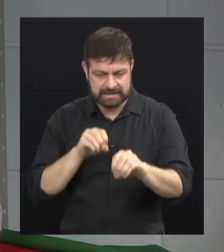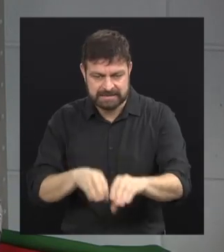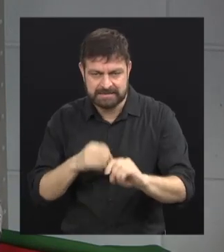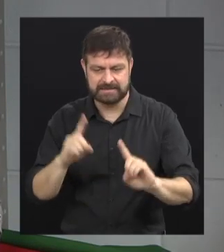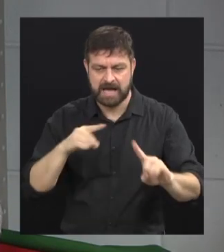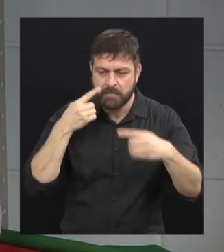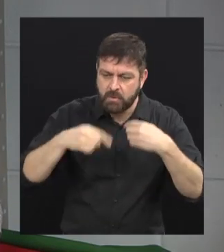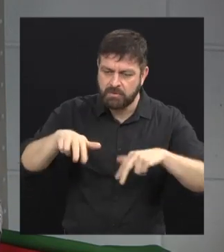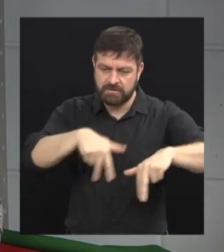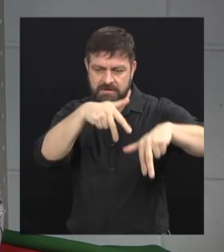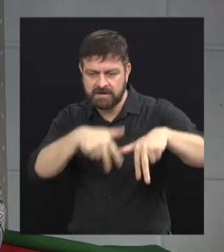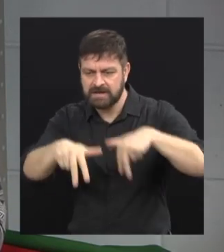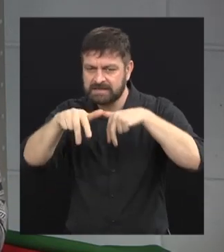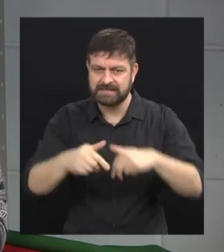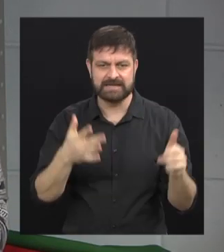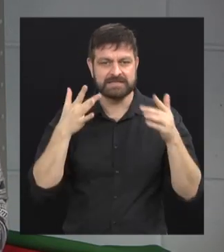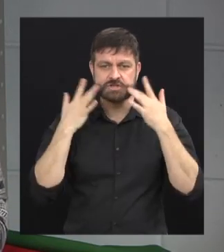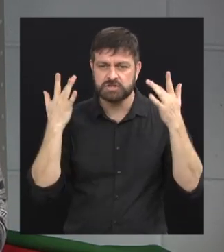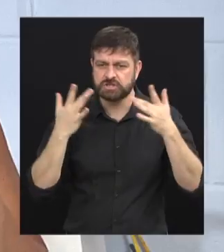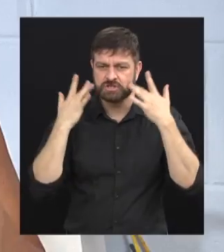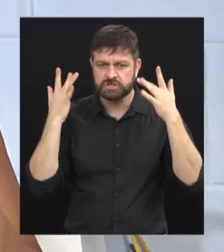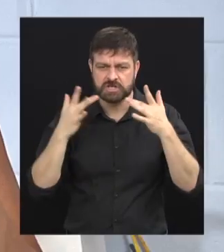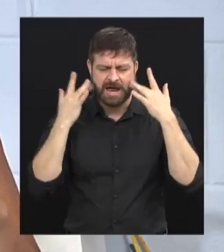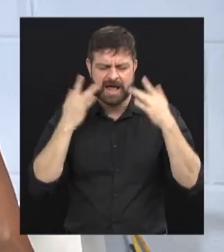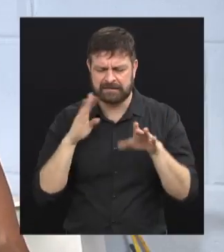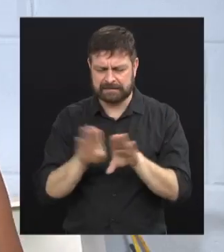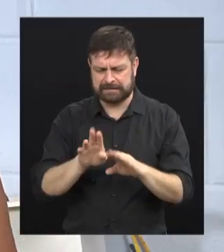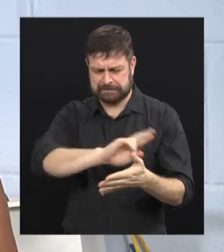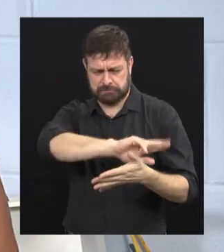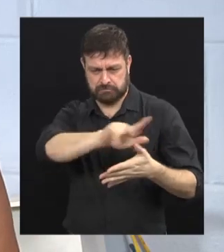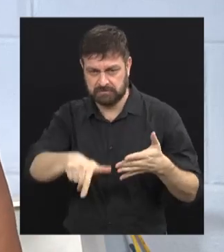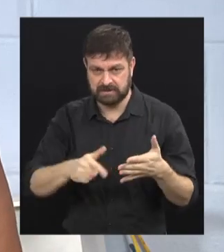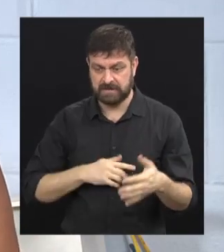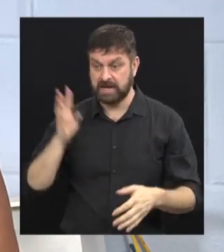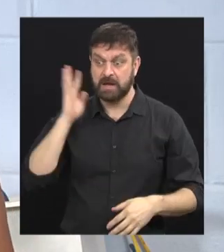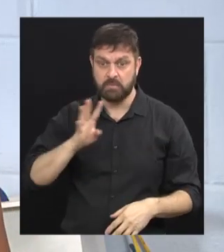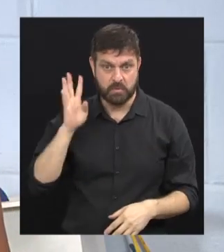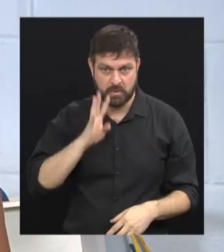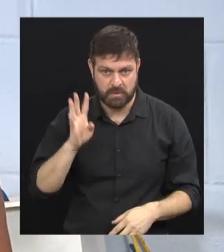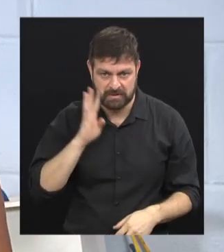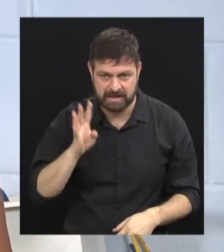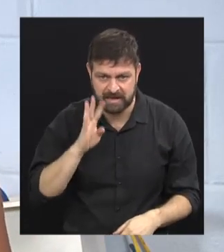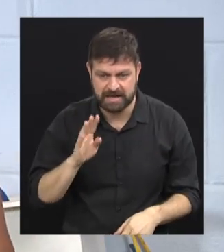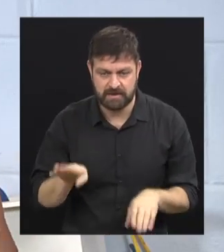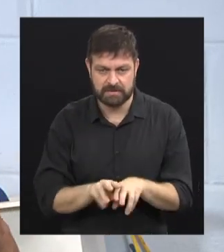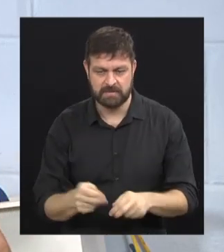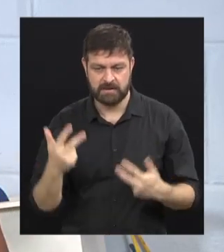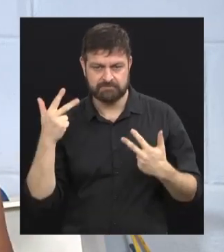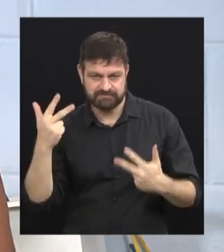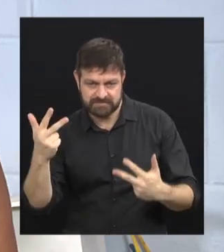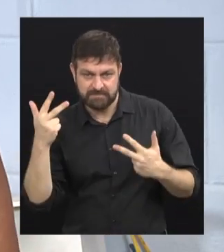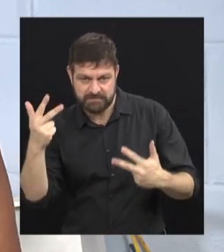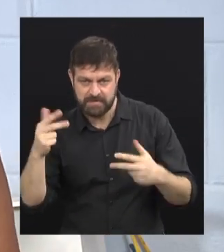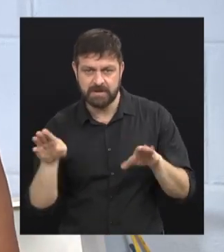música, de dança, de teatro, de sapateado, que é muito legal, o hip hop. Então